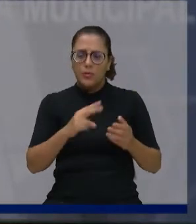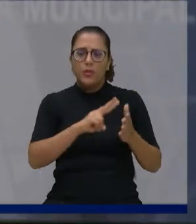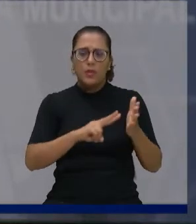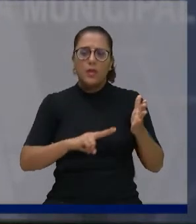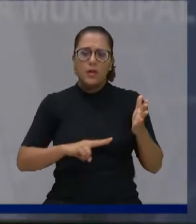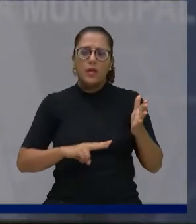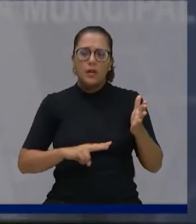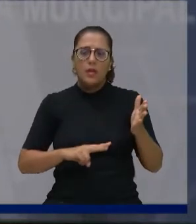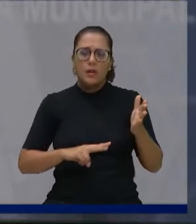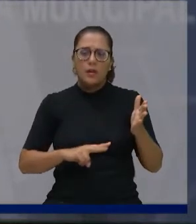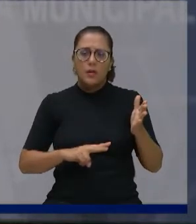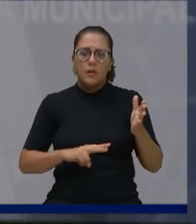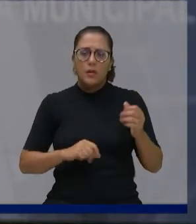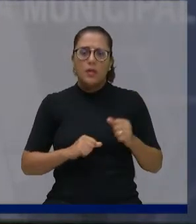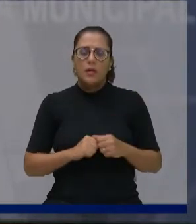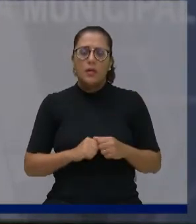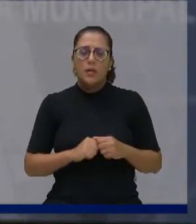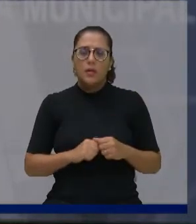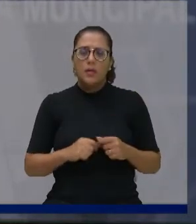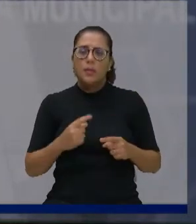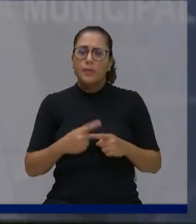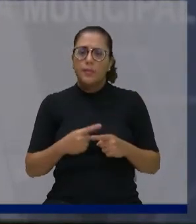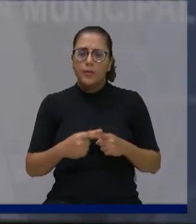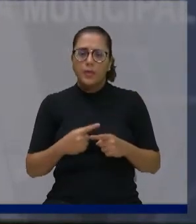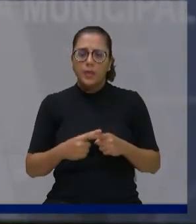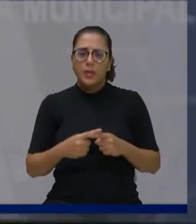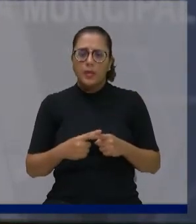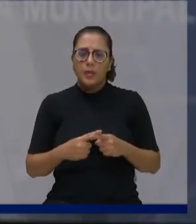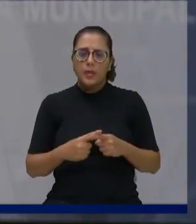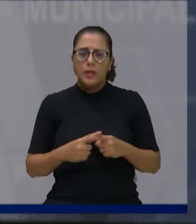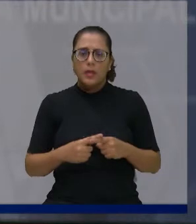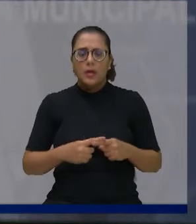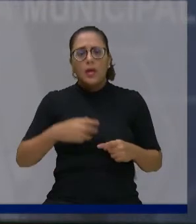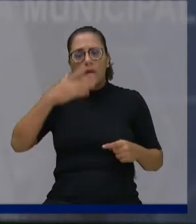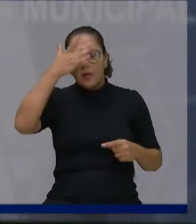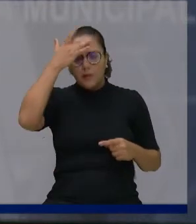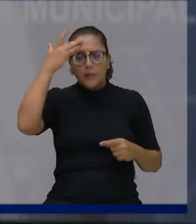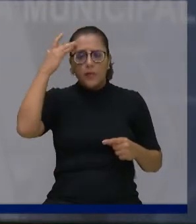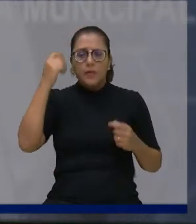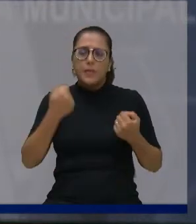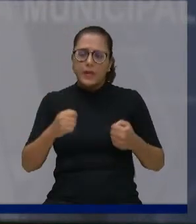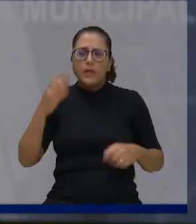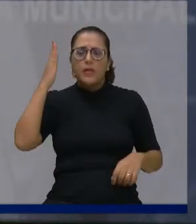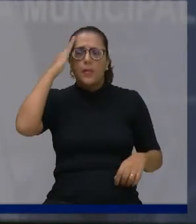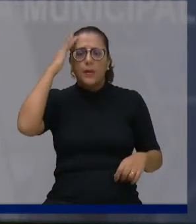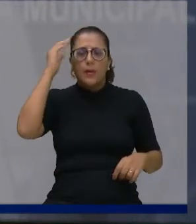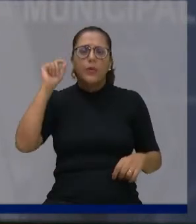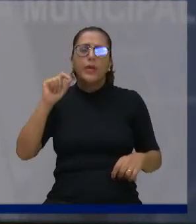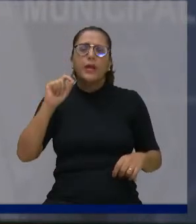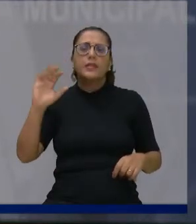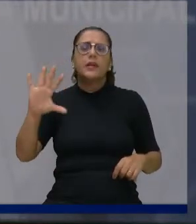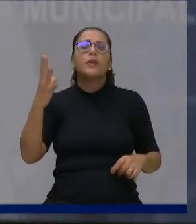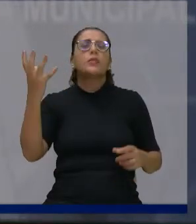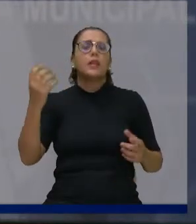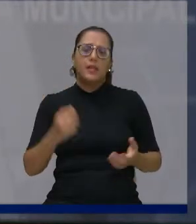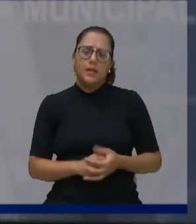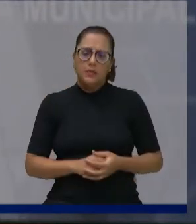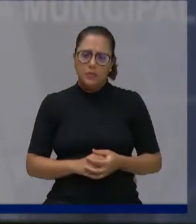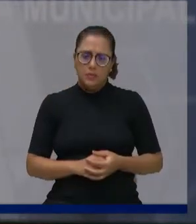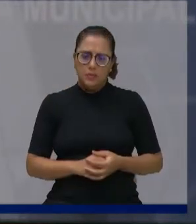todas as pessoas que vêm pedir os serviços para nós saberem o que está acontecendo, saberem o que nós pedimos.